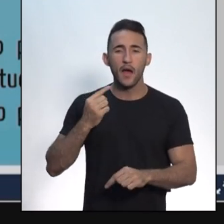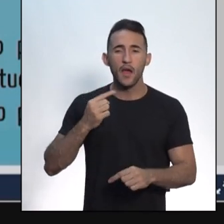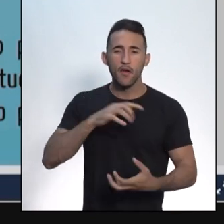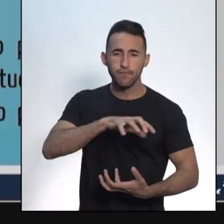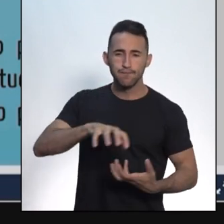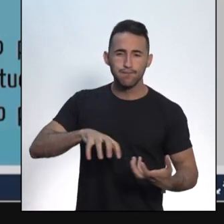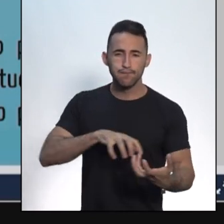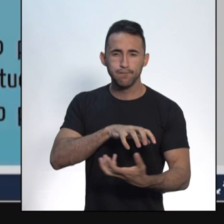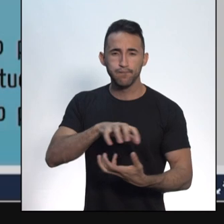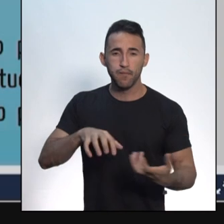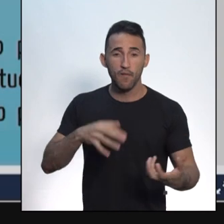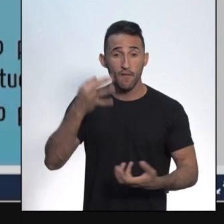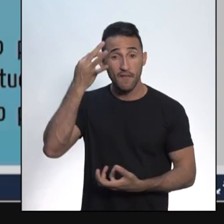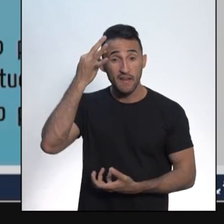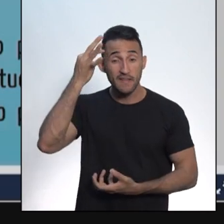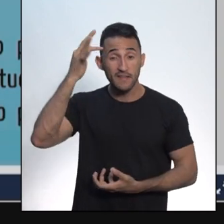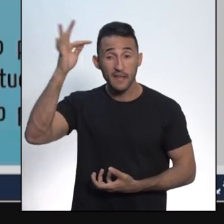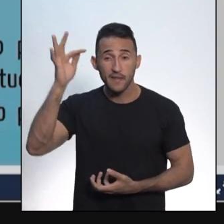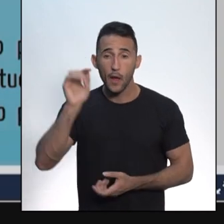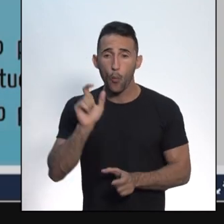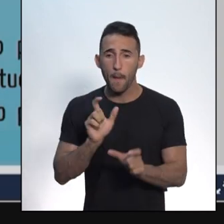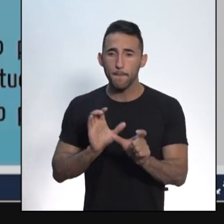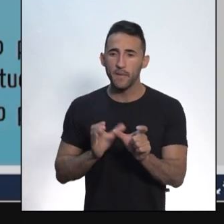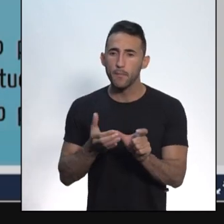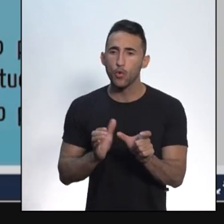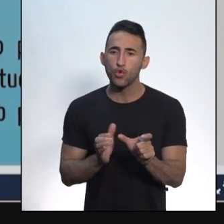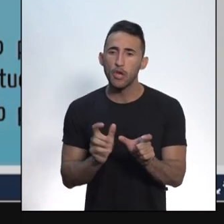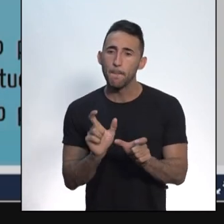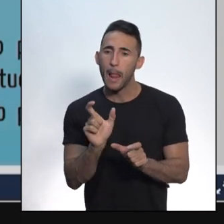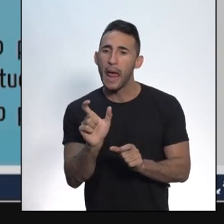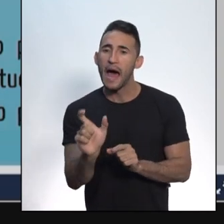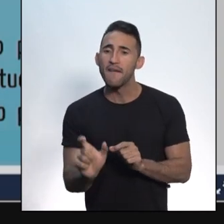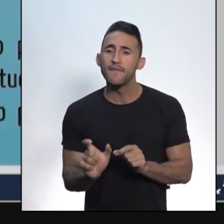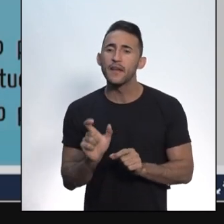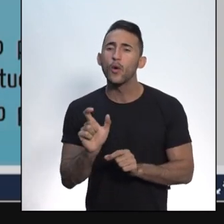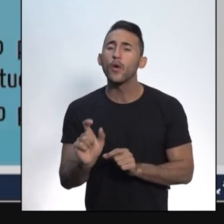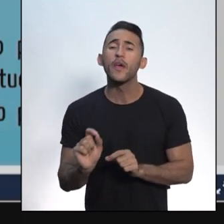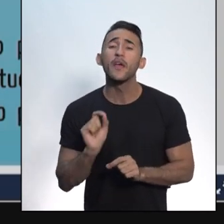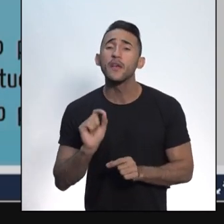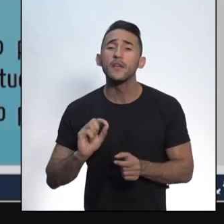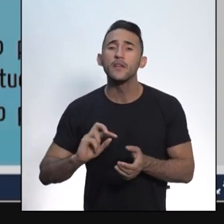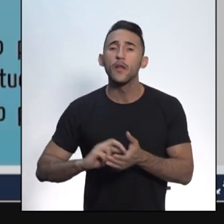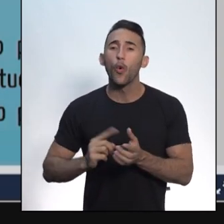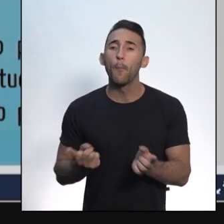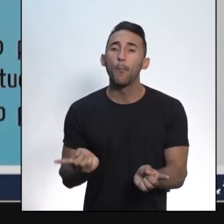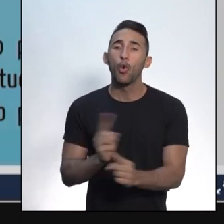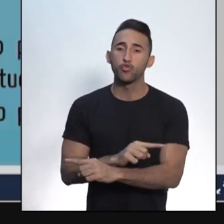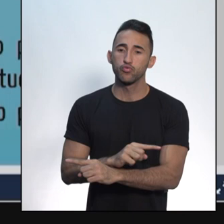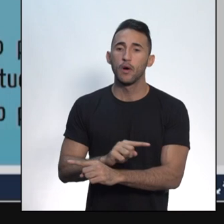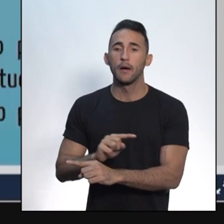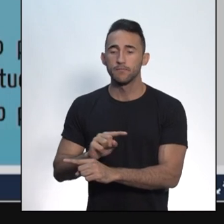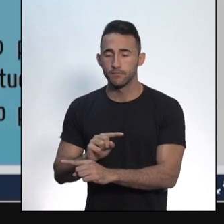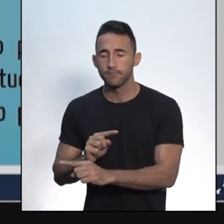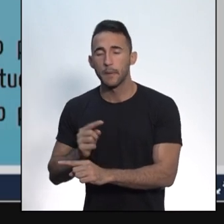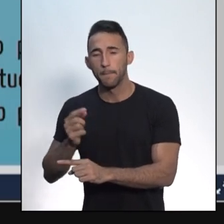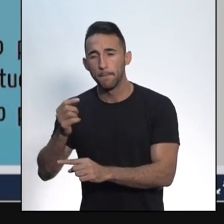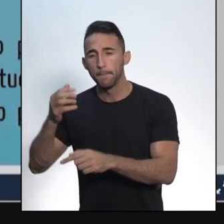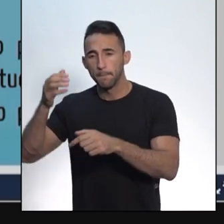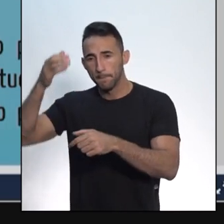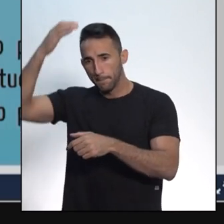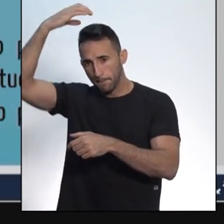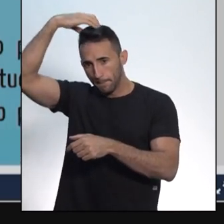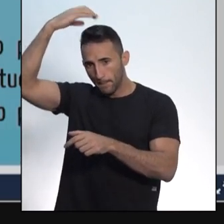a significar um termo contrário, um termo oposto à monarquia, mais especificamente à monarquia